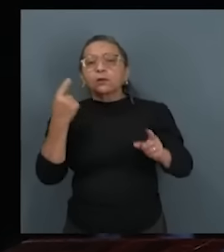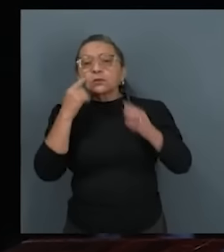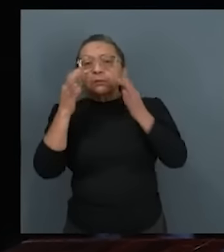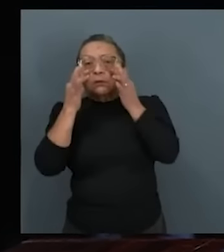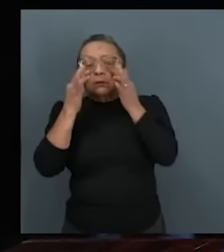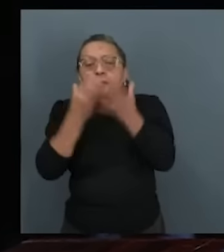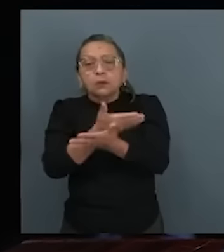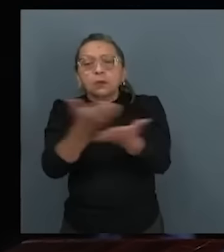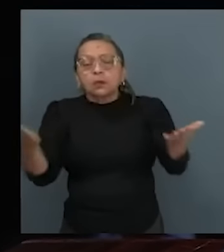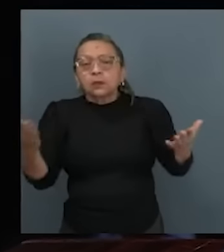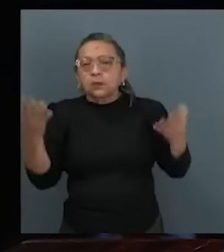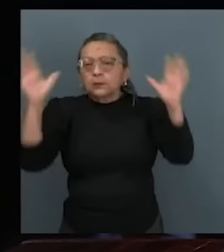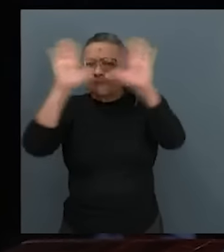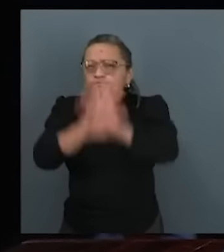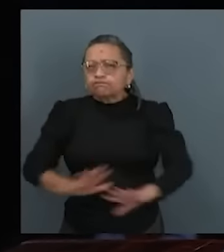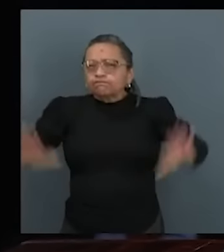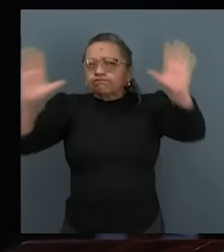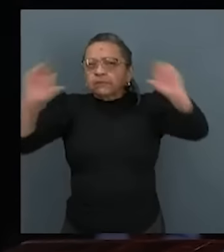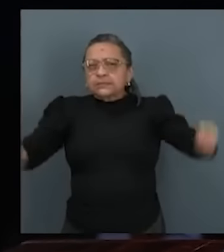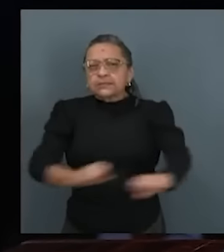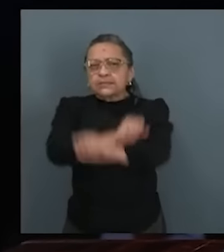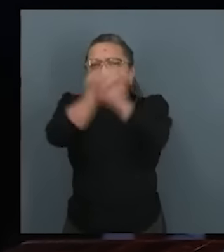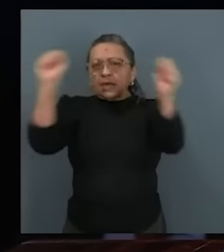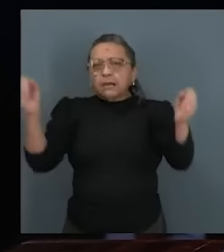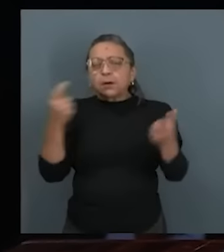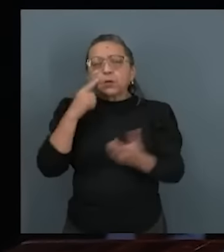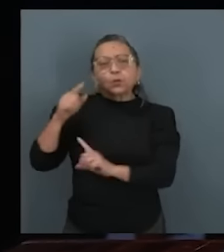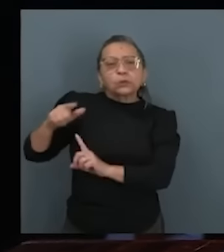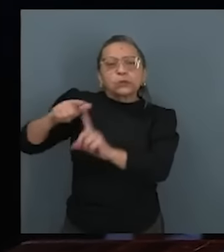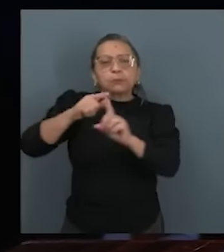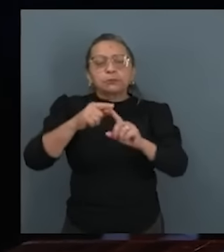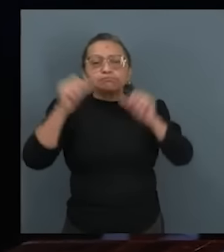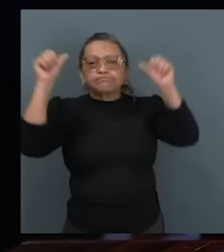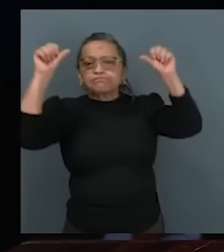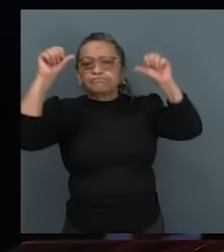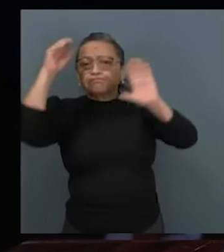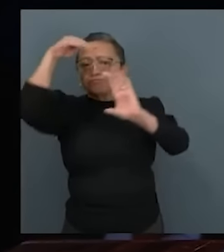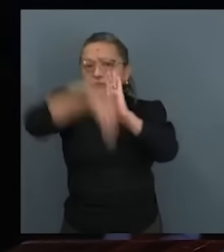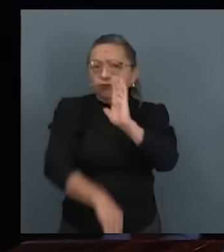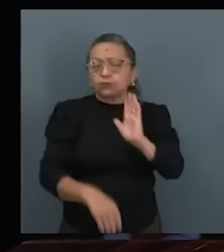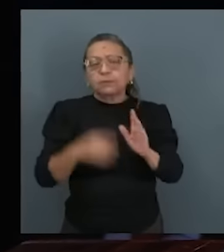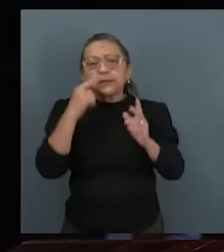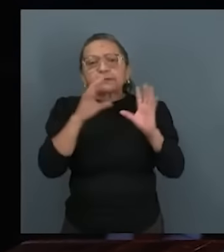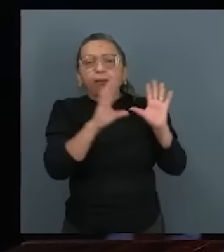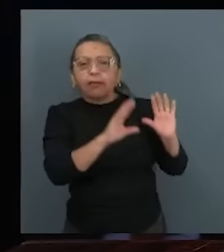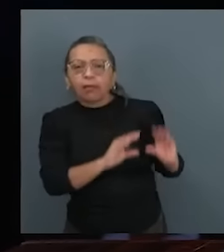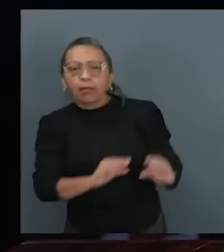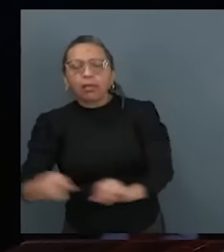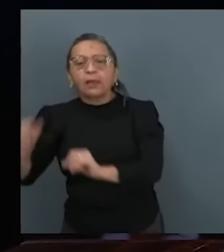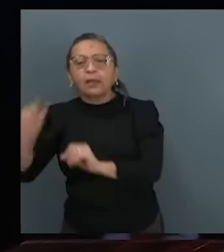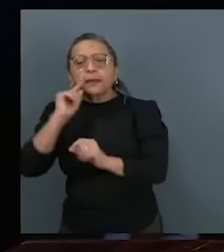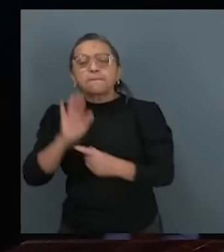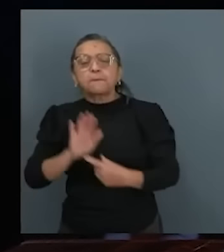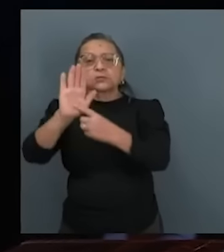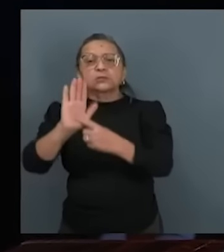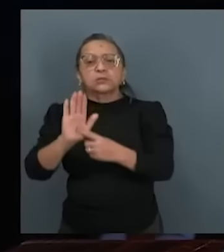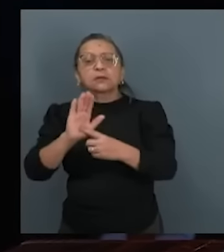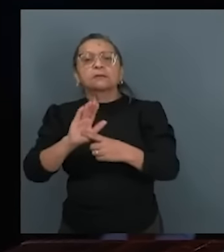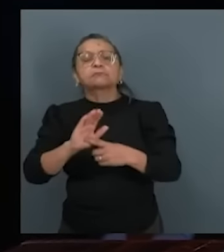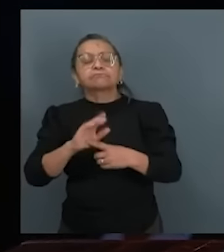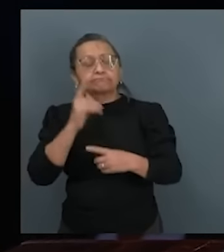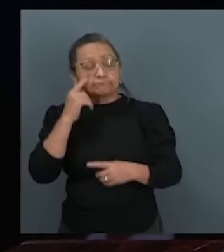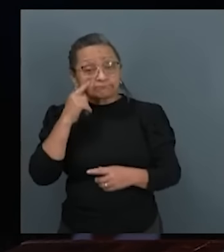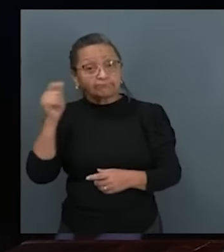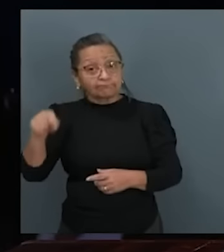diante de uma falência sistêmica, uma espécie de colapso em câmara lenta que revela a extensão da